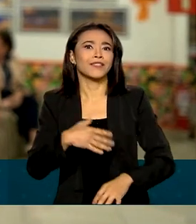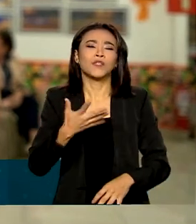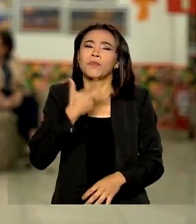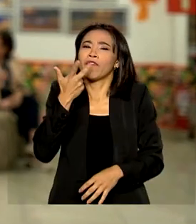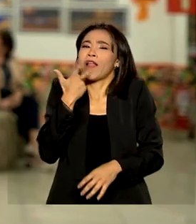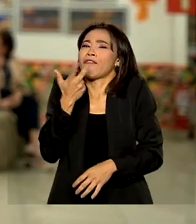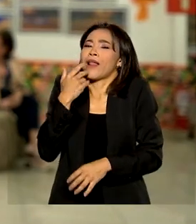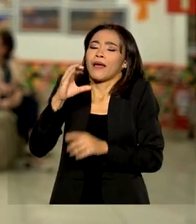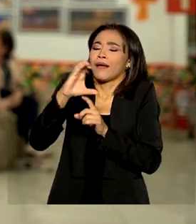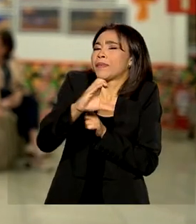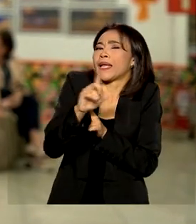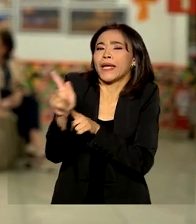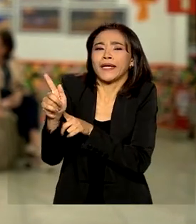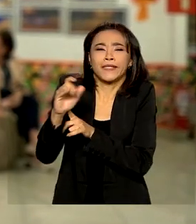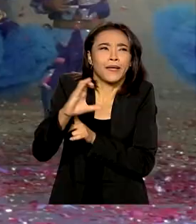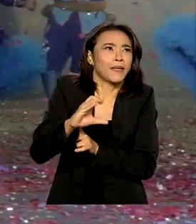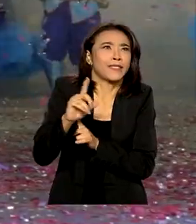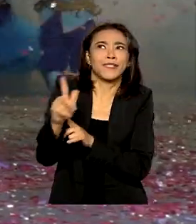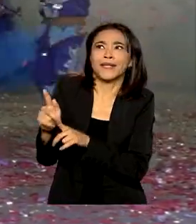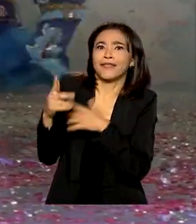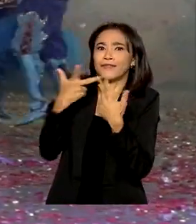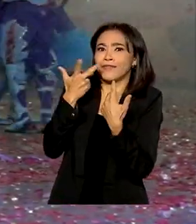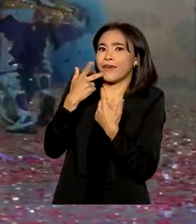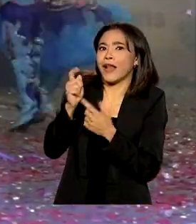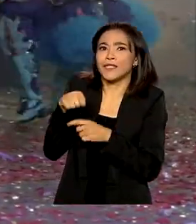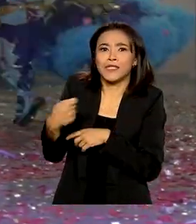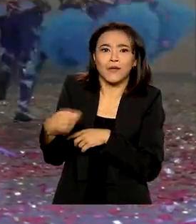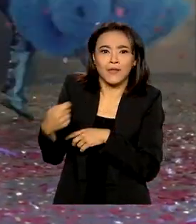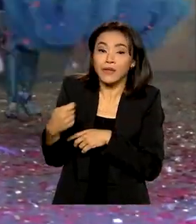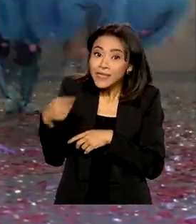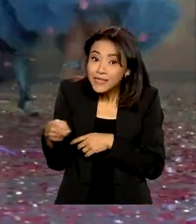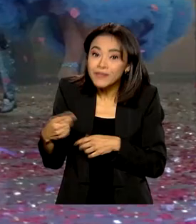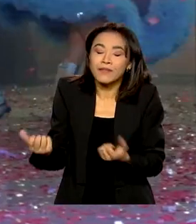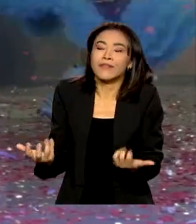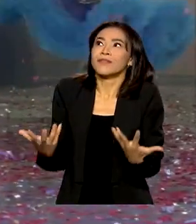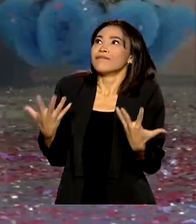Campina Grande, como o maior São João do Mundo. Então, isso para mim é vida.